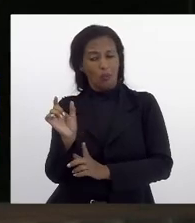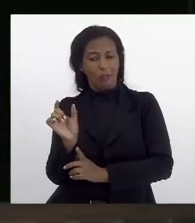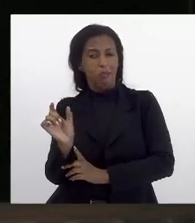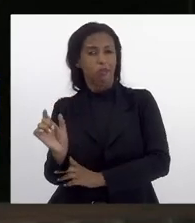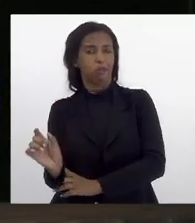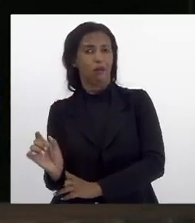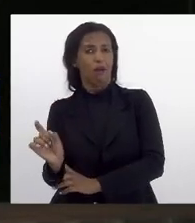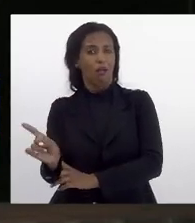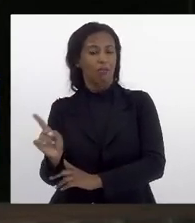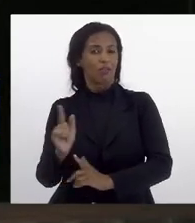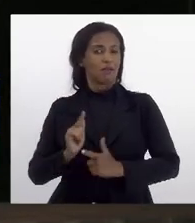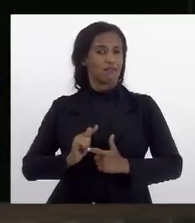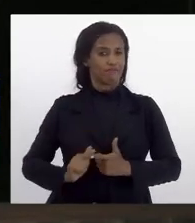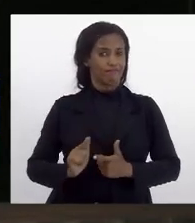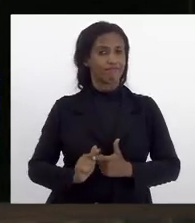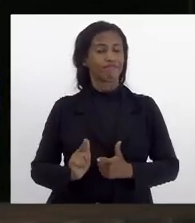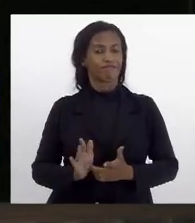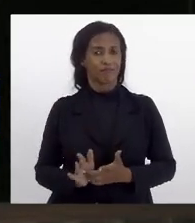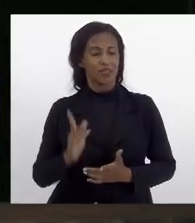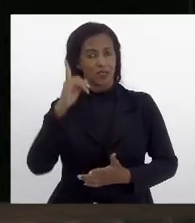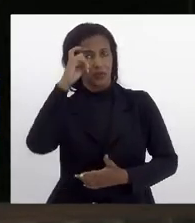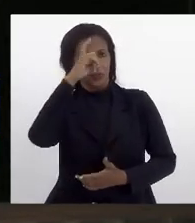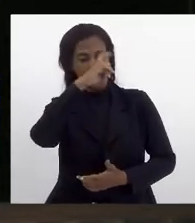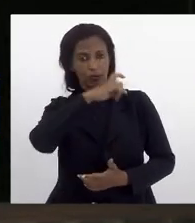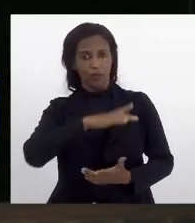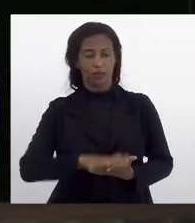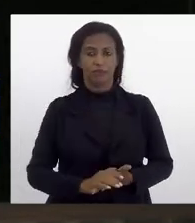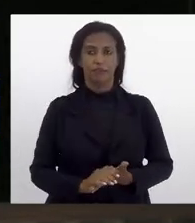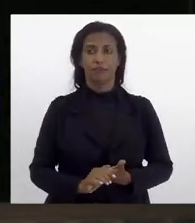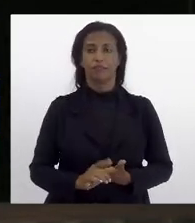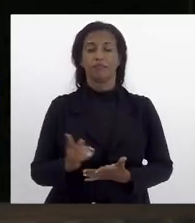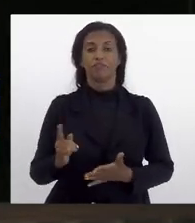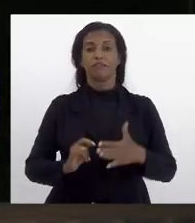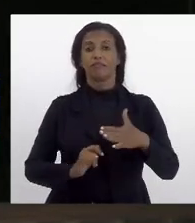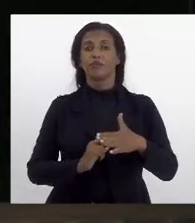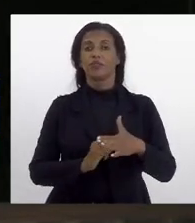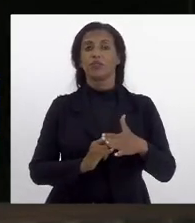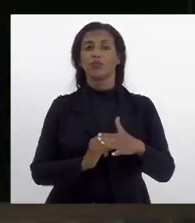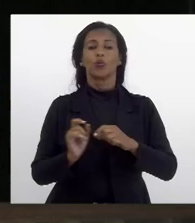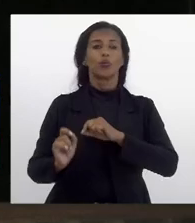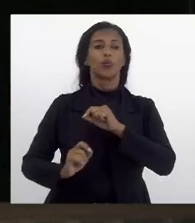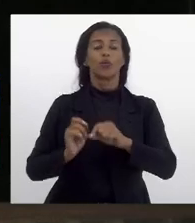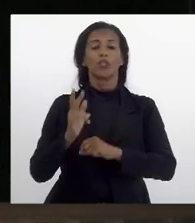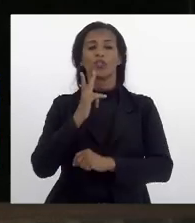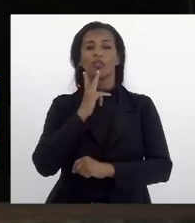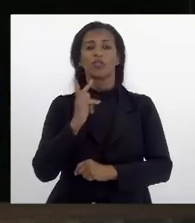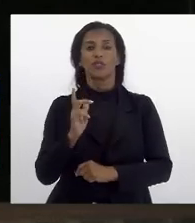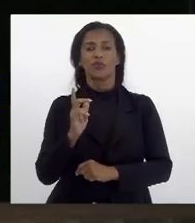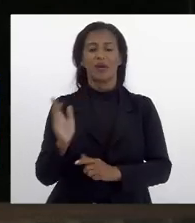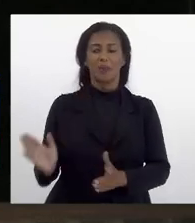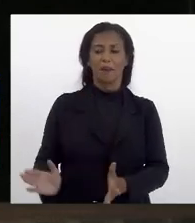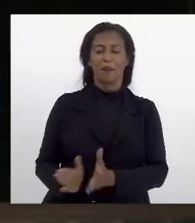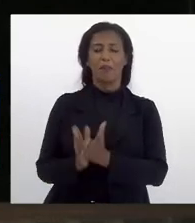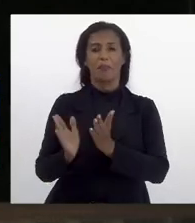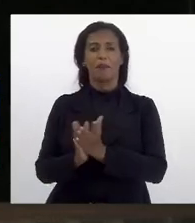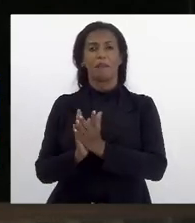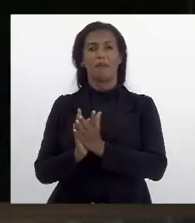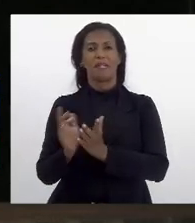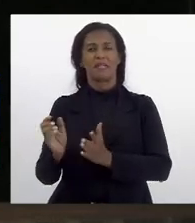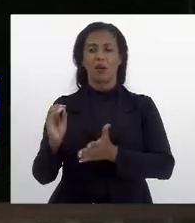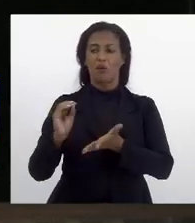desse iceberg que institui o que a gente chama de pobreza ou